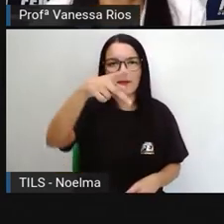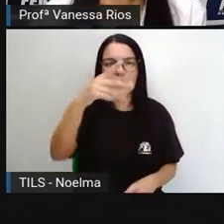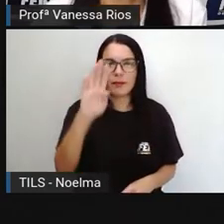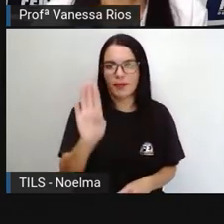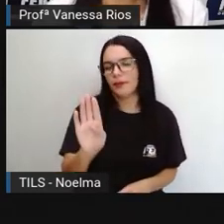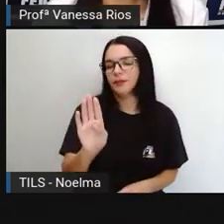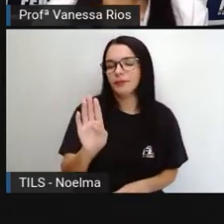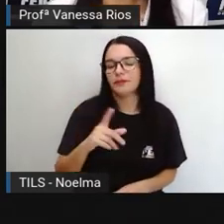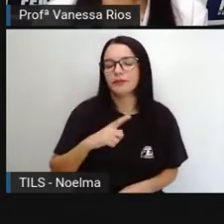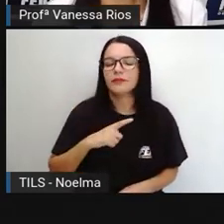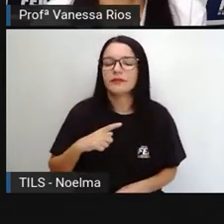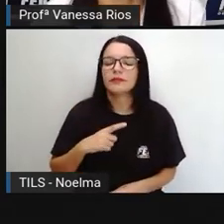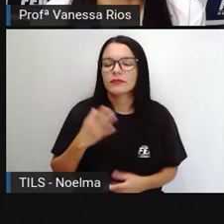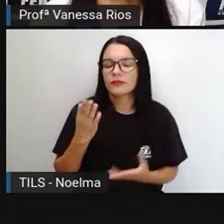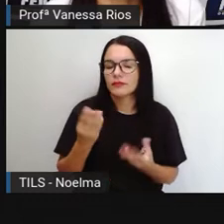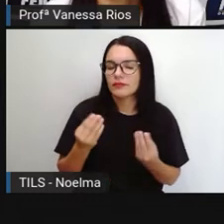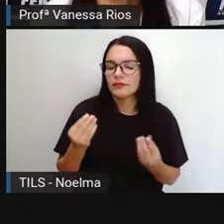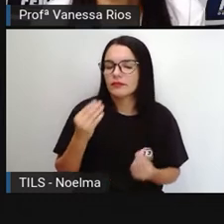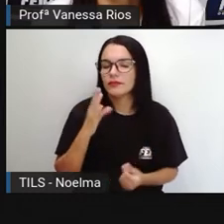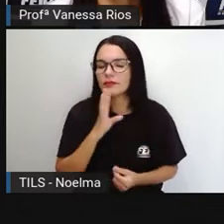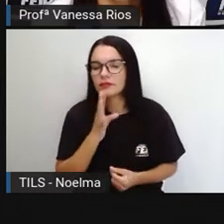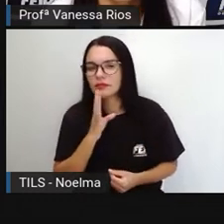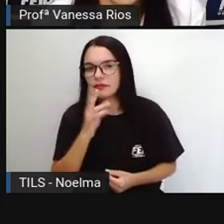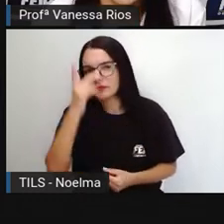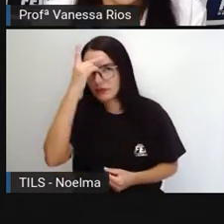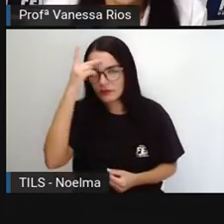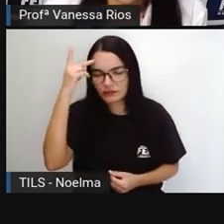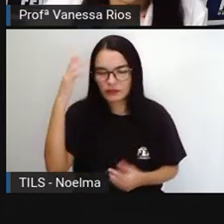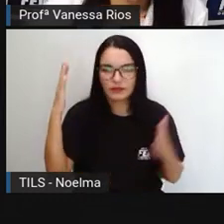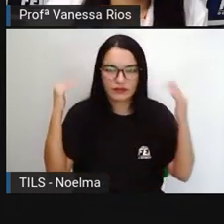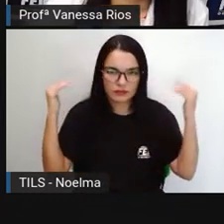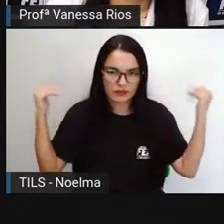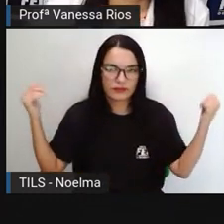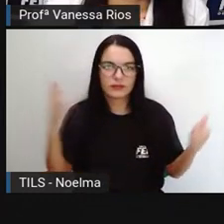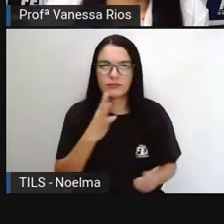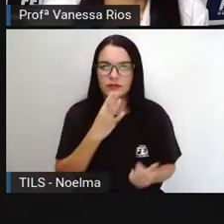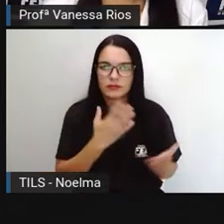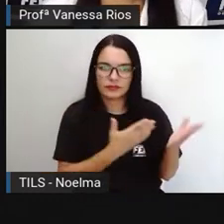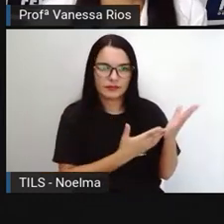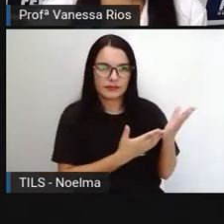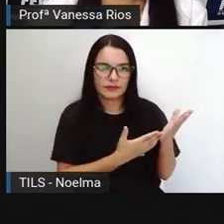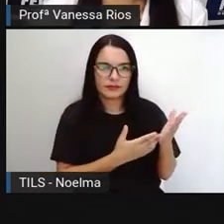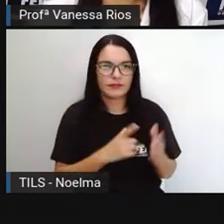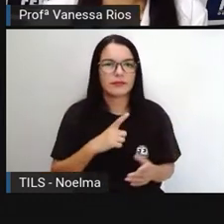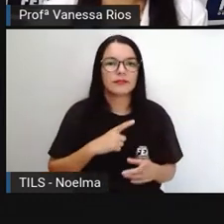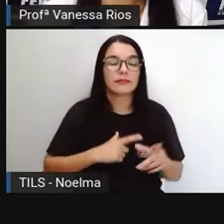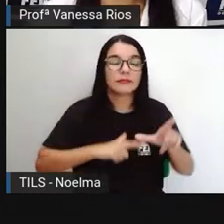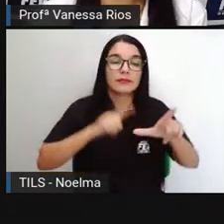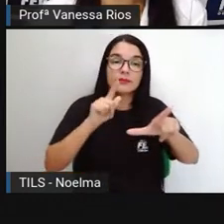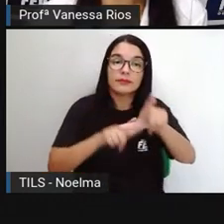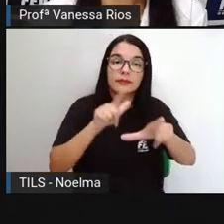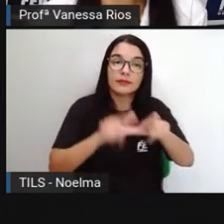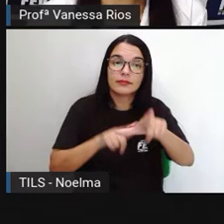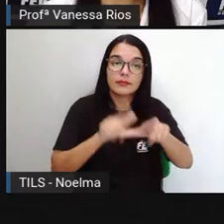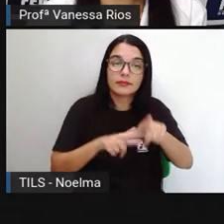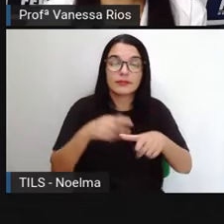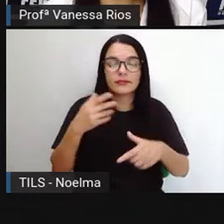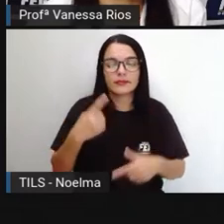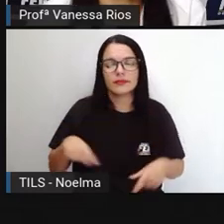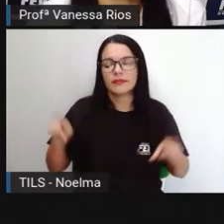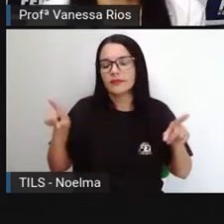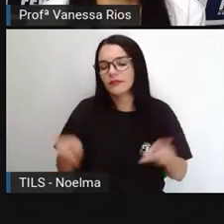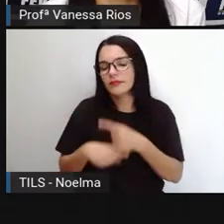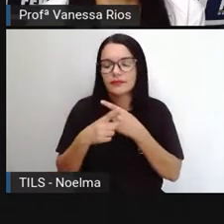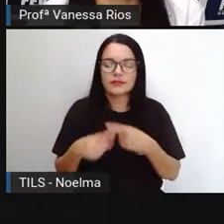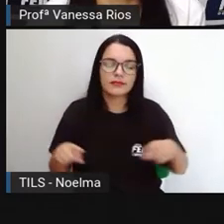muito conhecidas e divulgadas aí por todo o país. E aí a PRO traz a letra da música para a gente